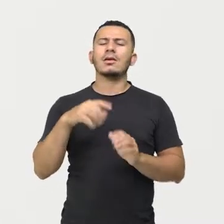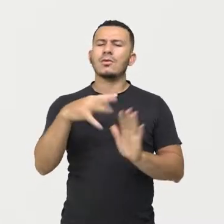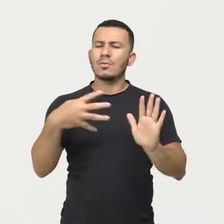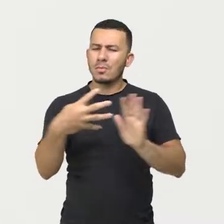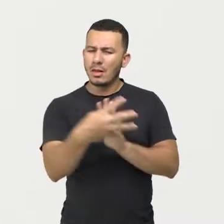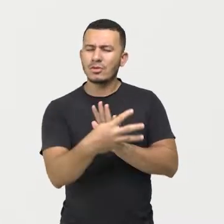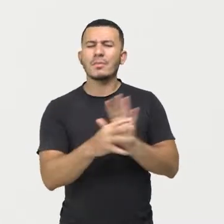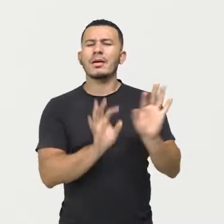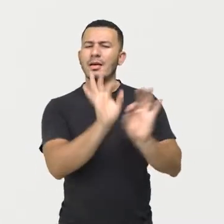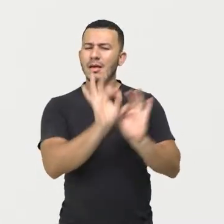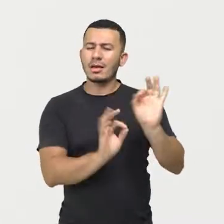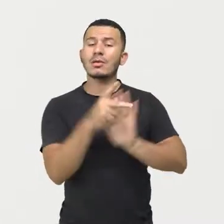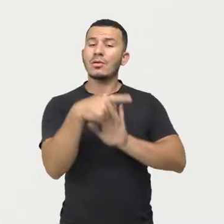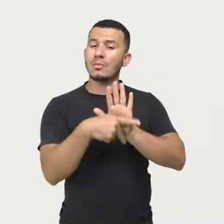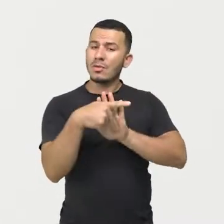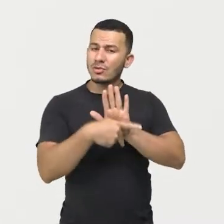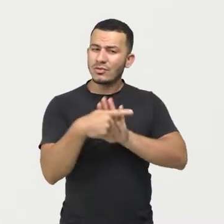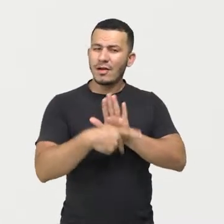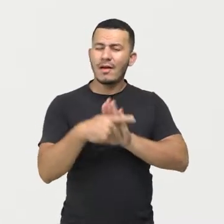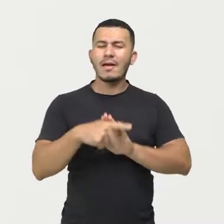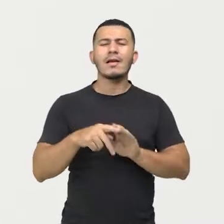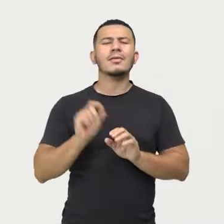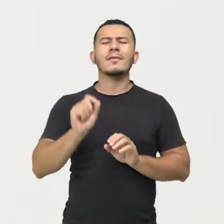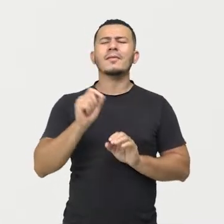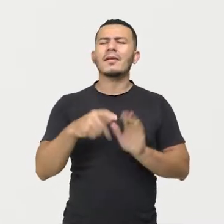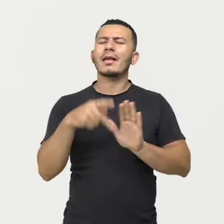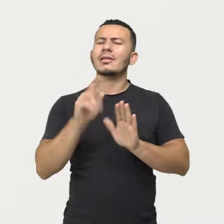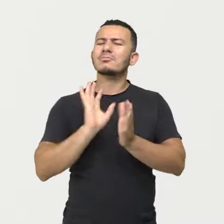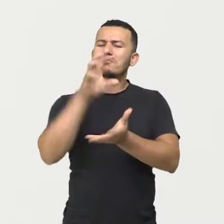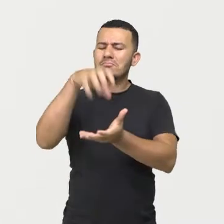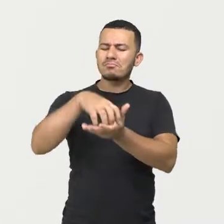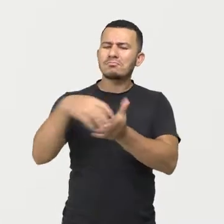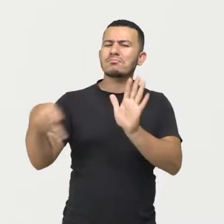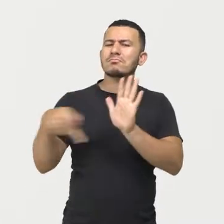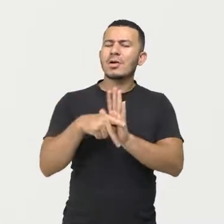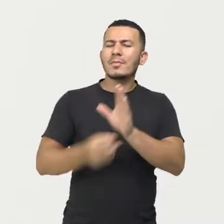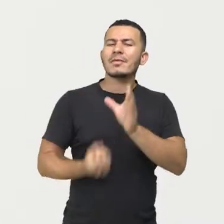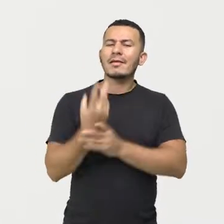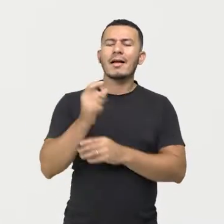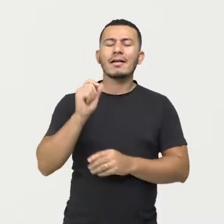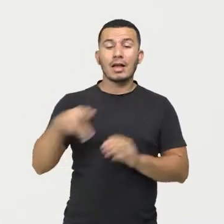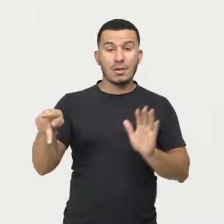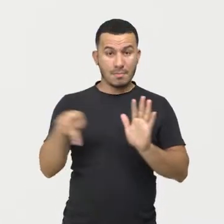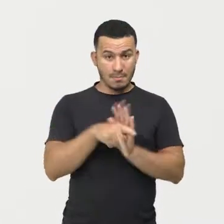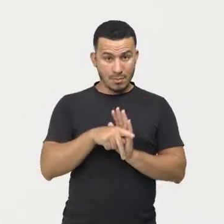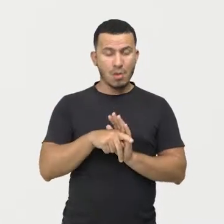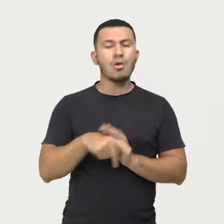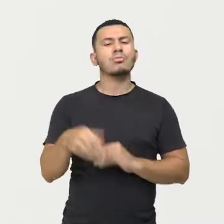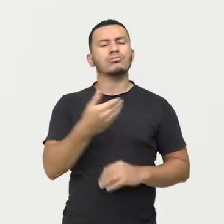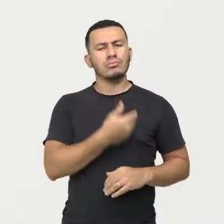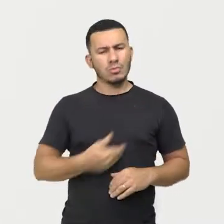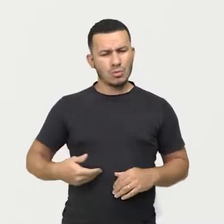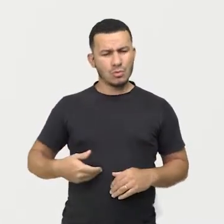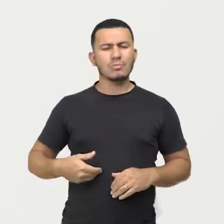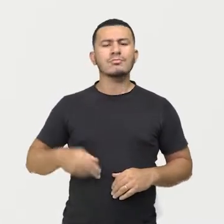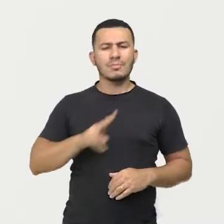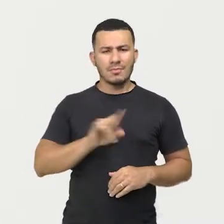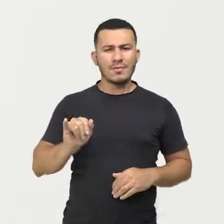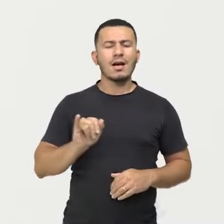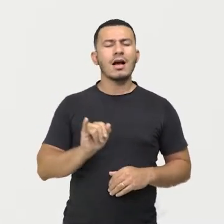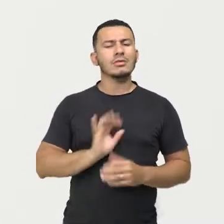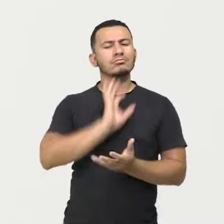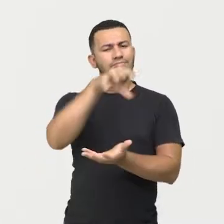plano, e quem é que vai criar, de fato, essa unidade? É o poder público. Então, é o poder público que